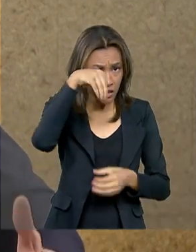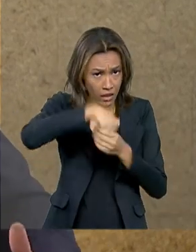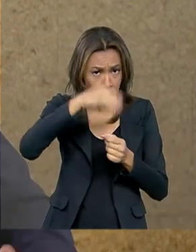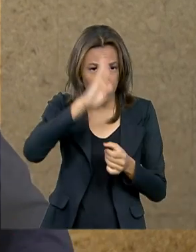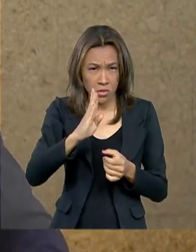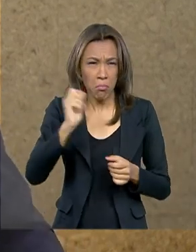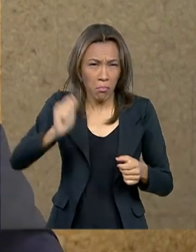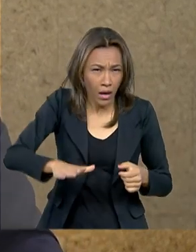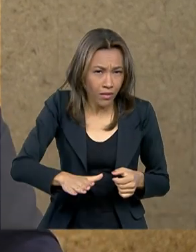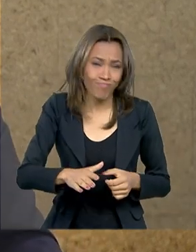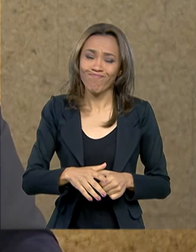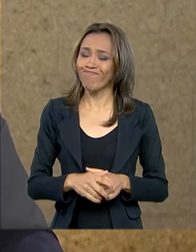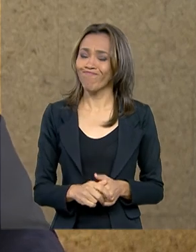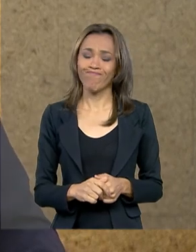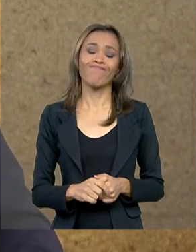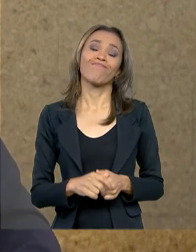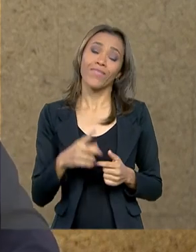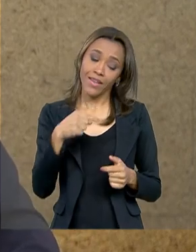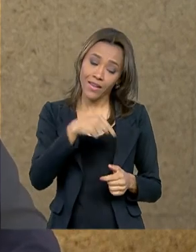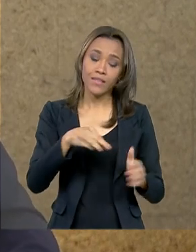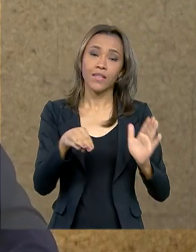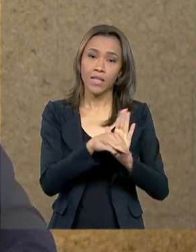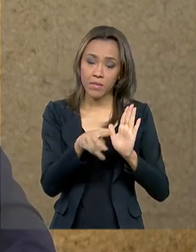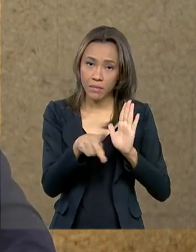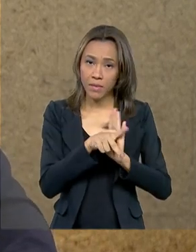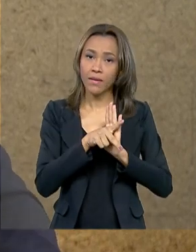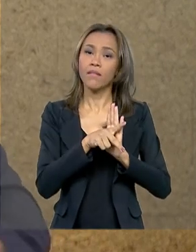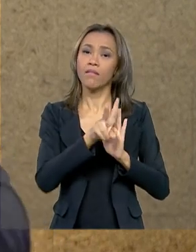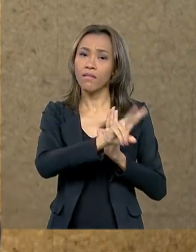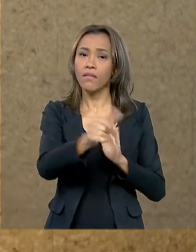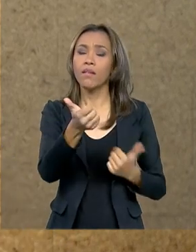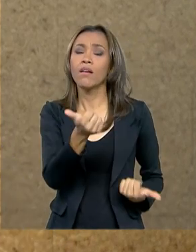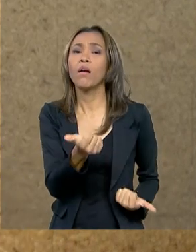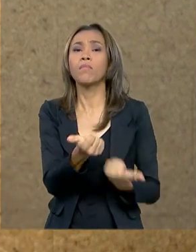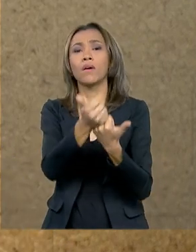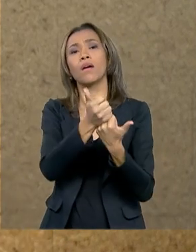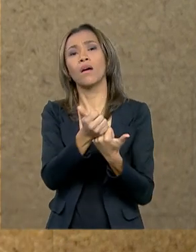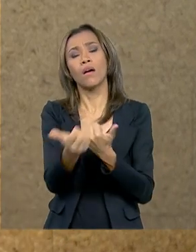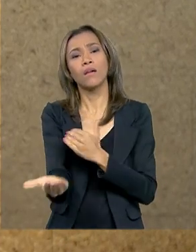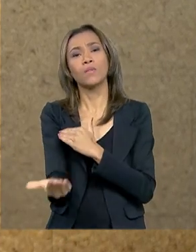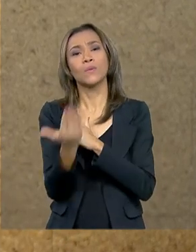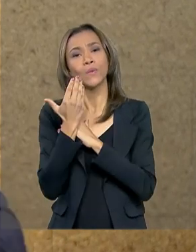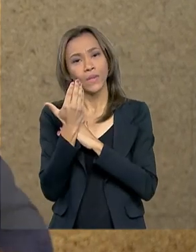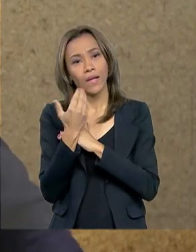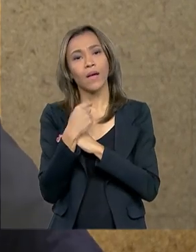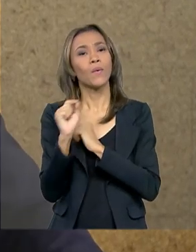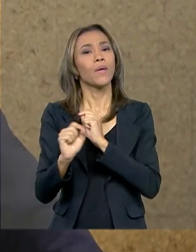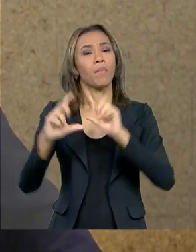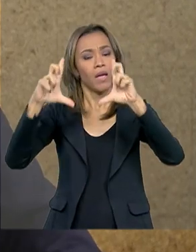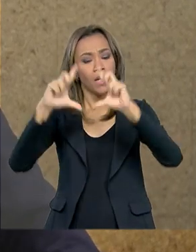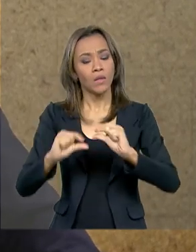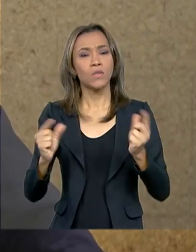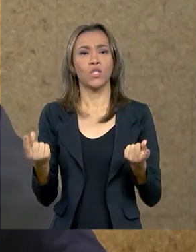essa medida provisória, bem como outras ações que temos tomado, exatamente visando a redução do custo Brasil.